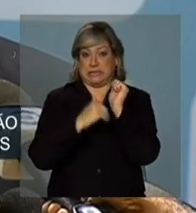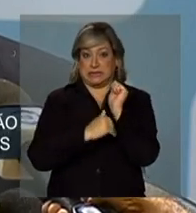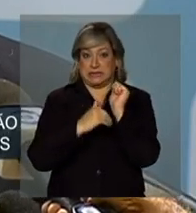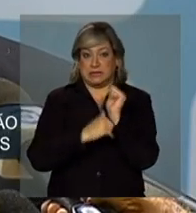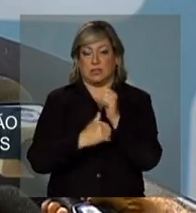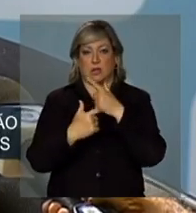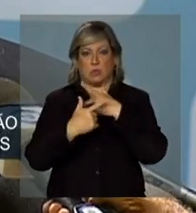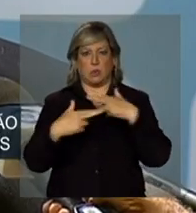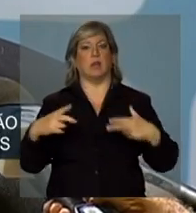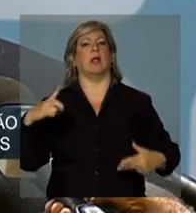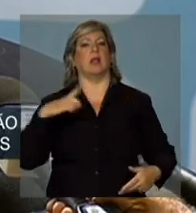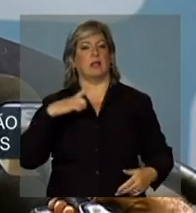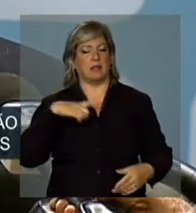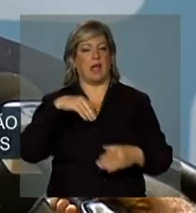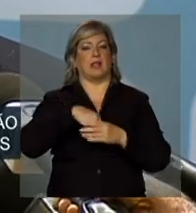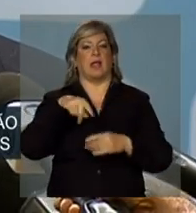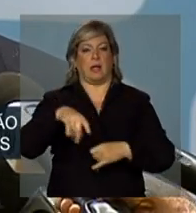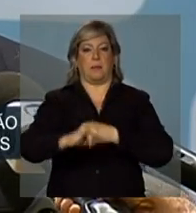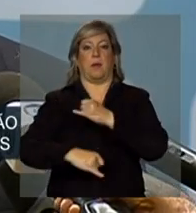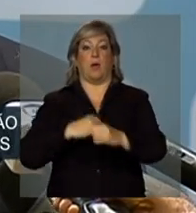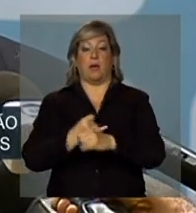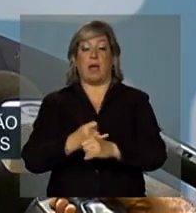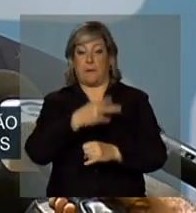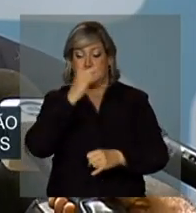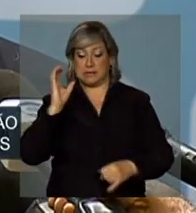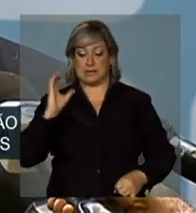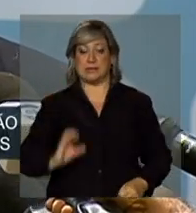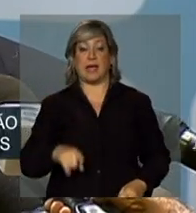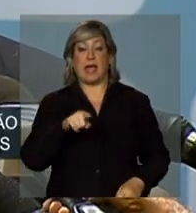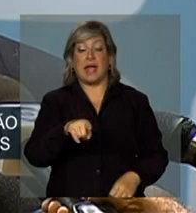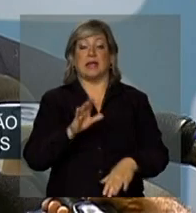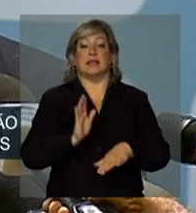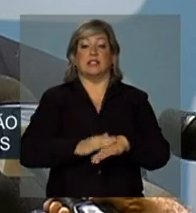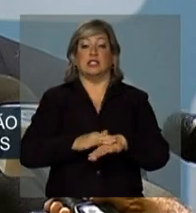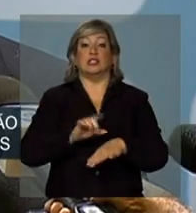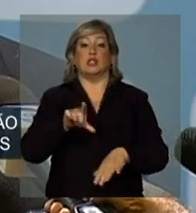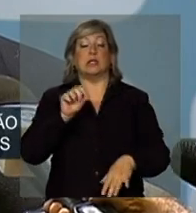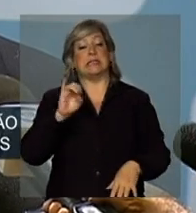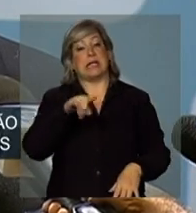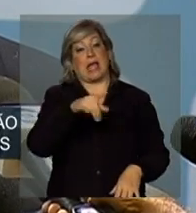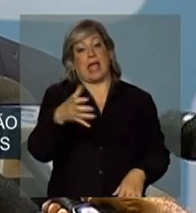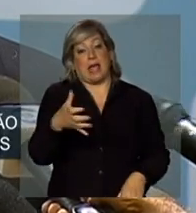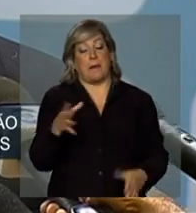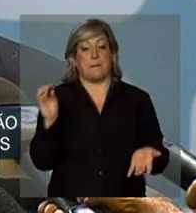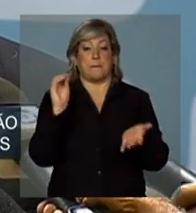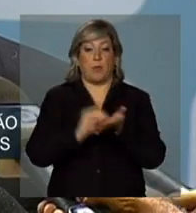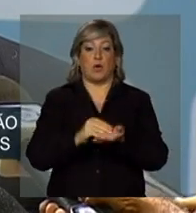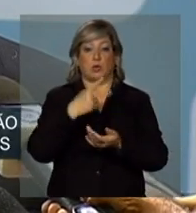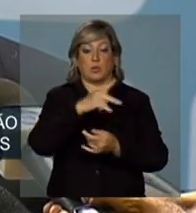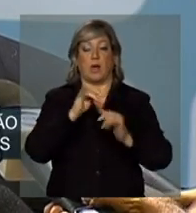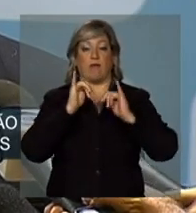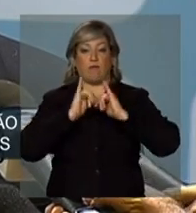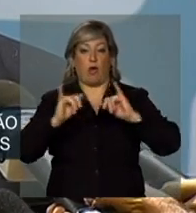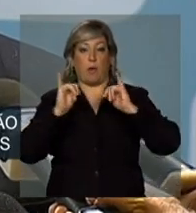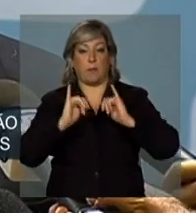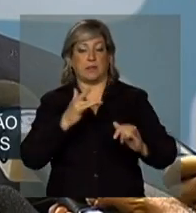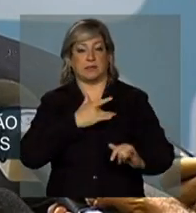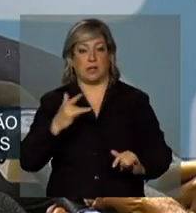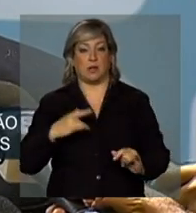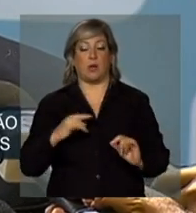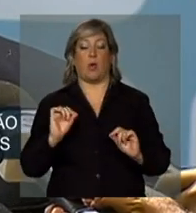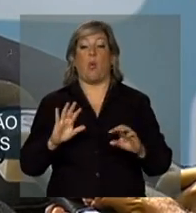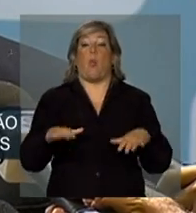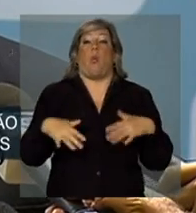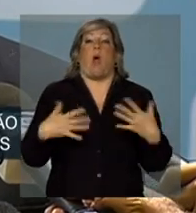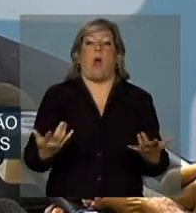estão mantidas no portal. Por isso que o cidadão, ele escolhe se ele quer colocar as suas informações de saúde, para qual